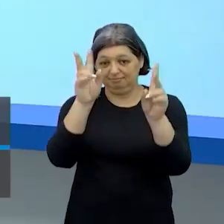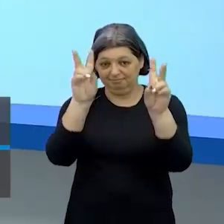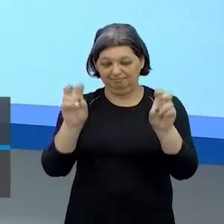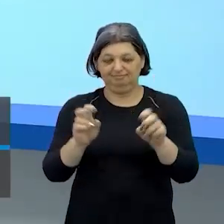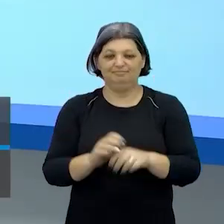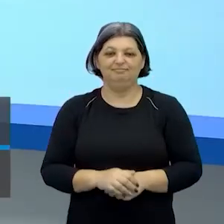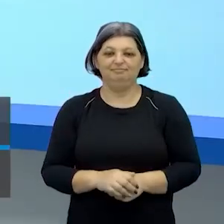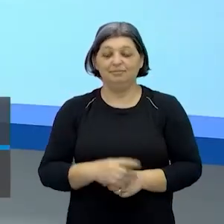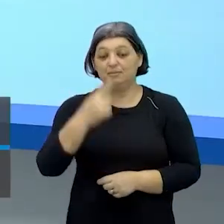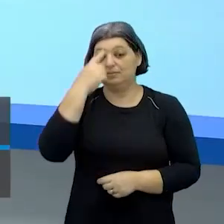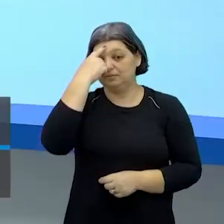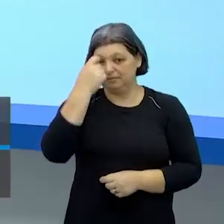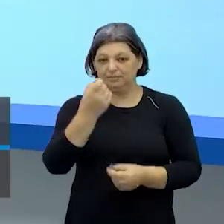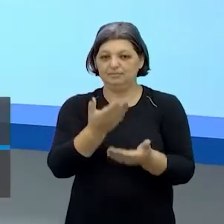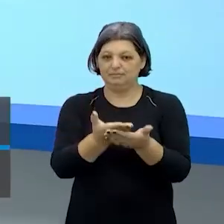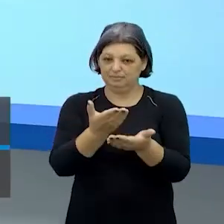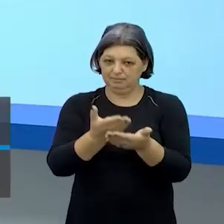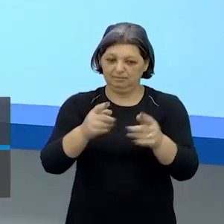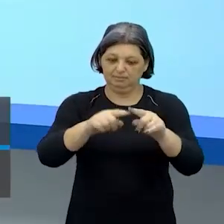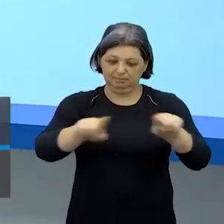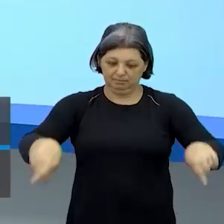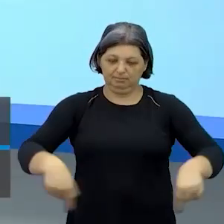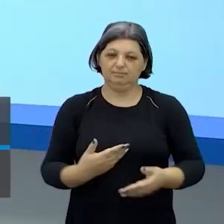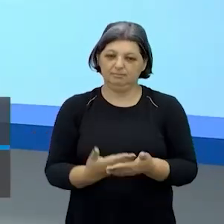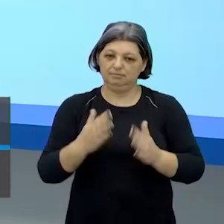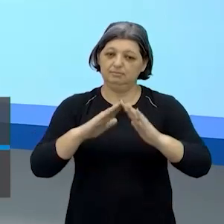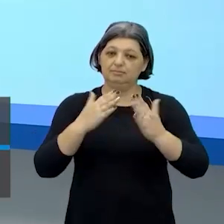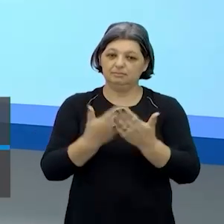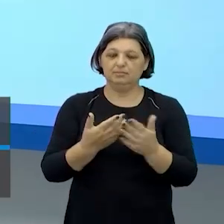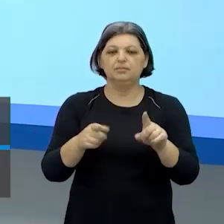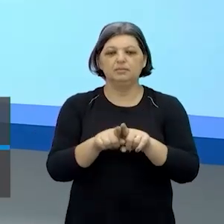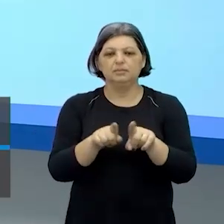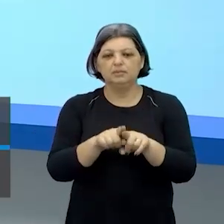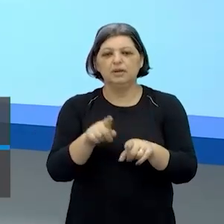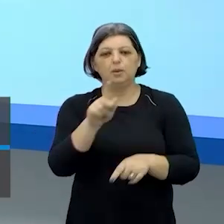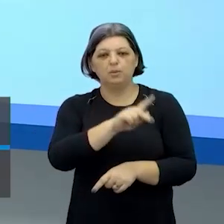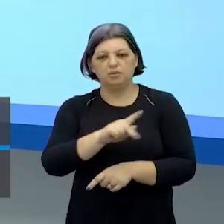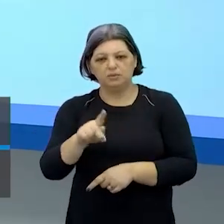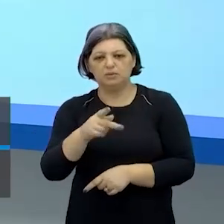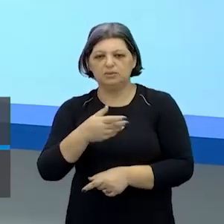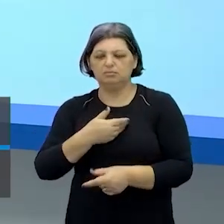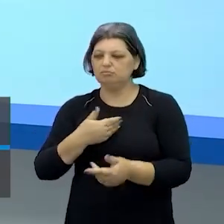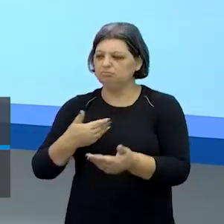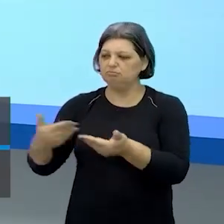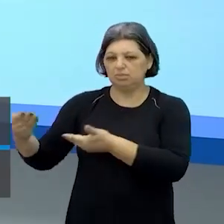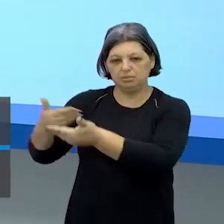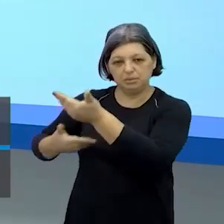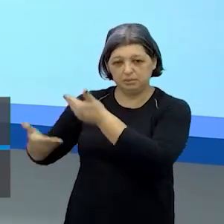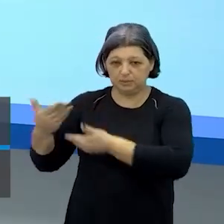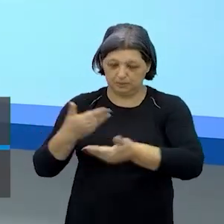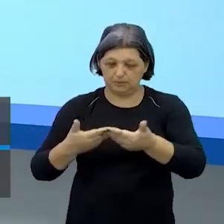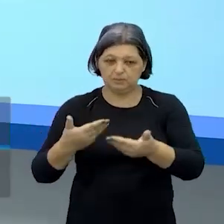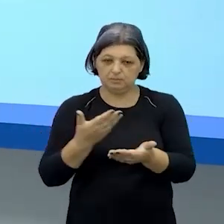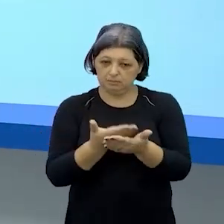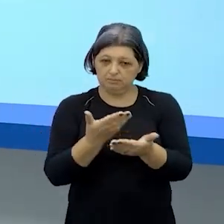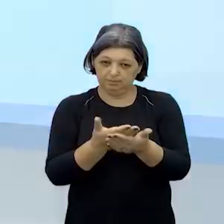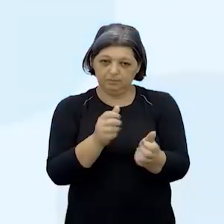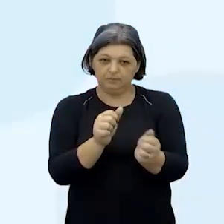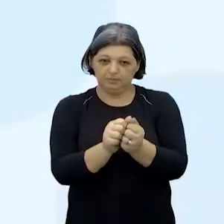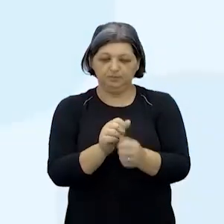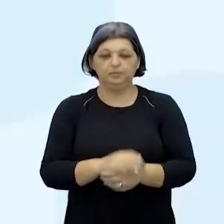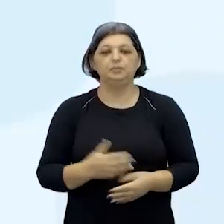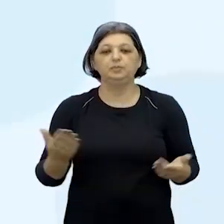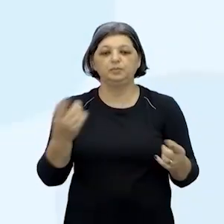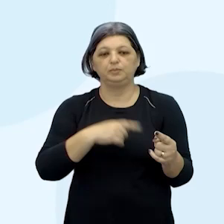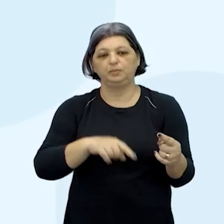aí em sala de aula também aí na escola que os professores se conversem entre si para dar aula juntos porque não então o objetivo dessa atividade hoje